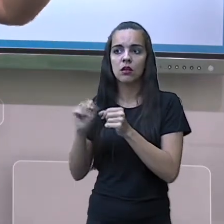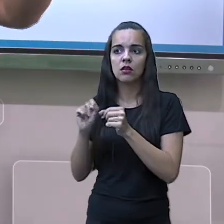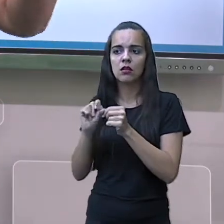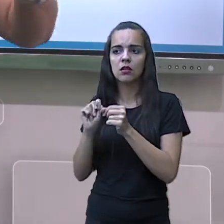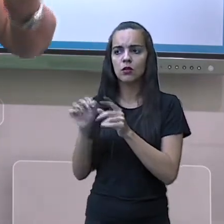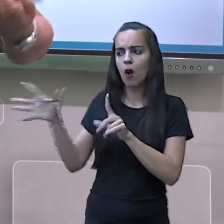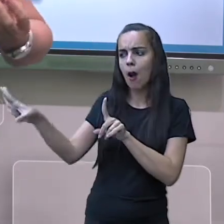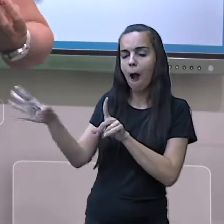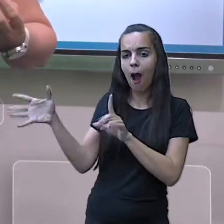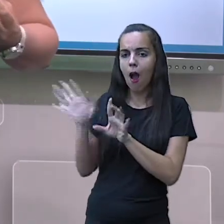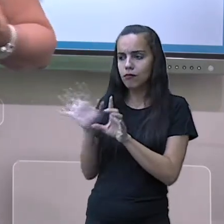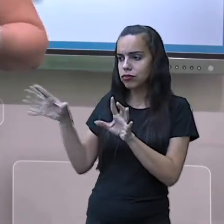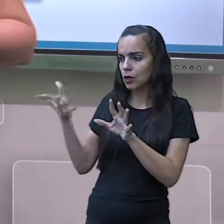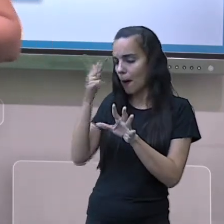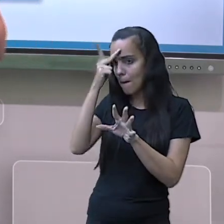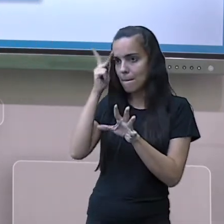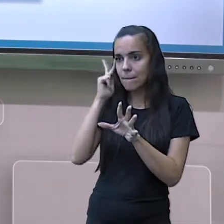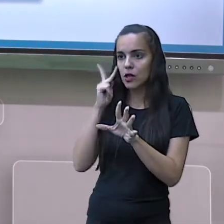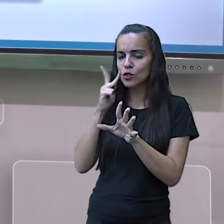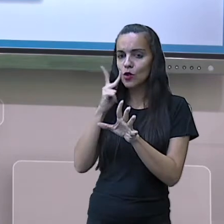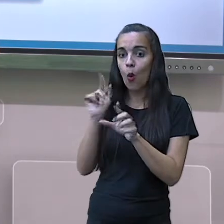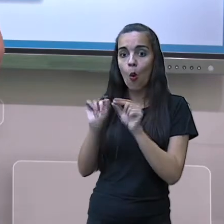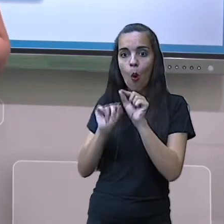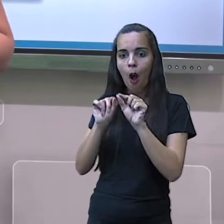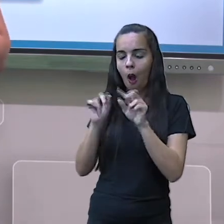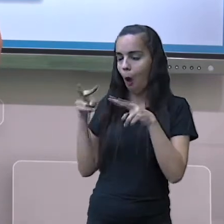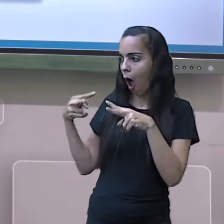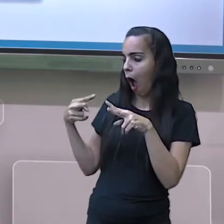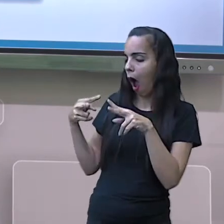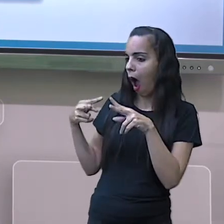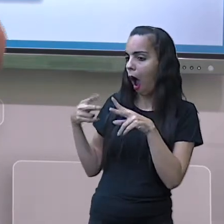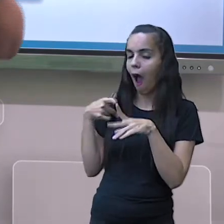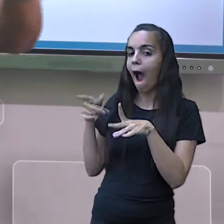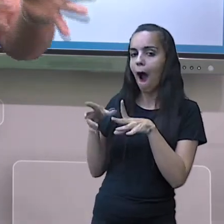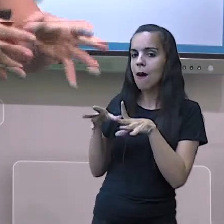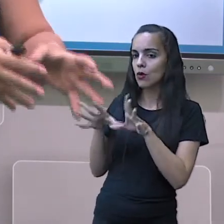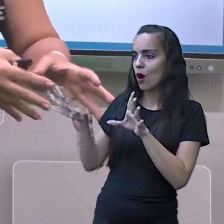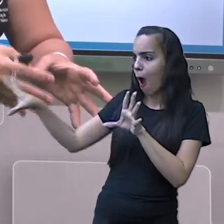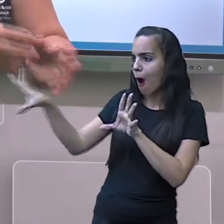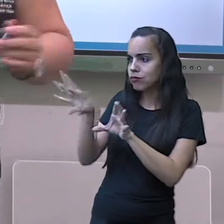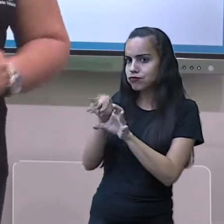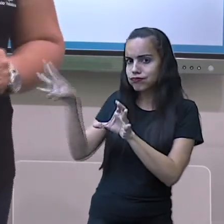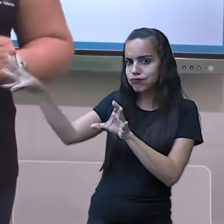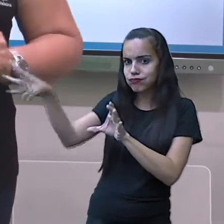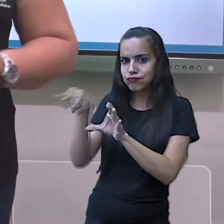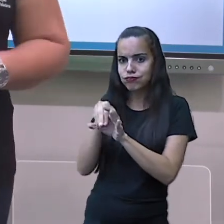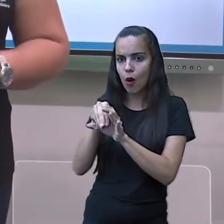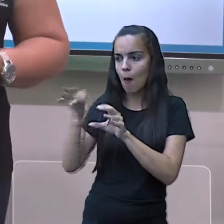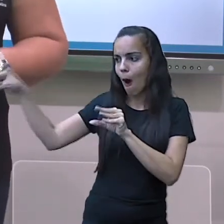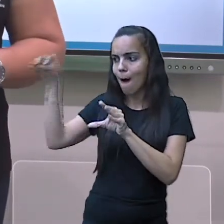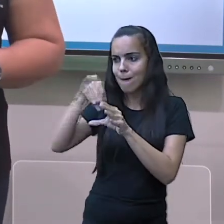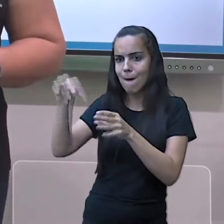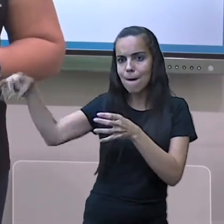atraiu pessoas de vários lugares do Brasil para São Paulo.